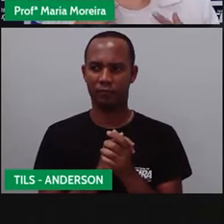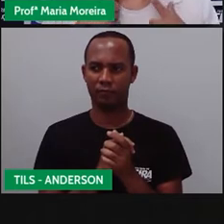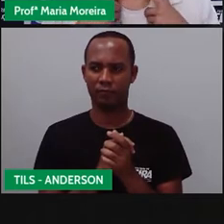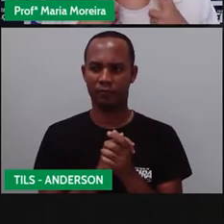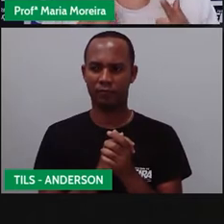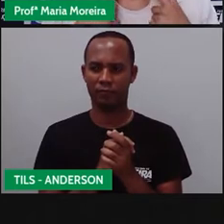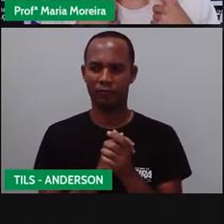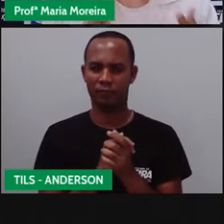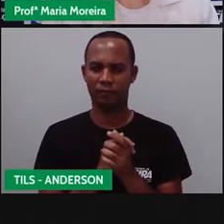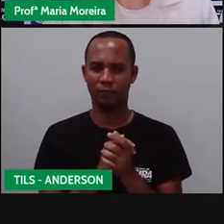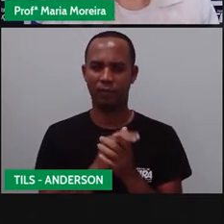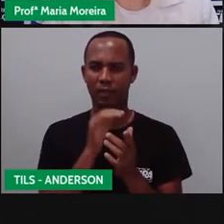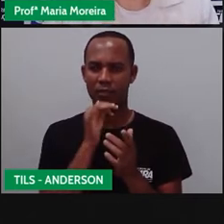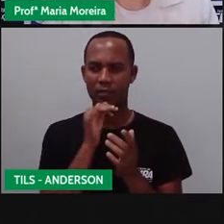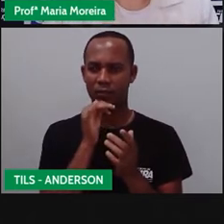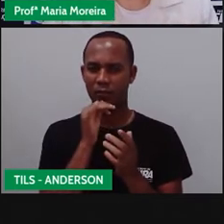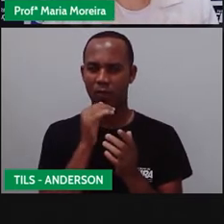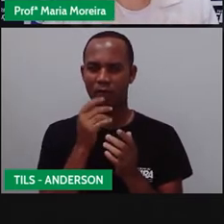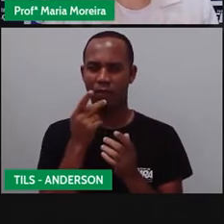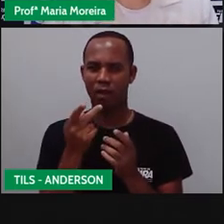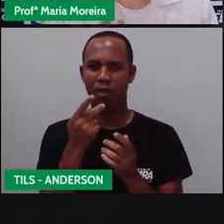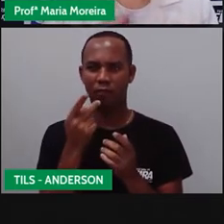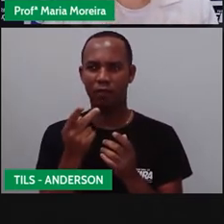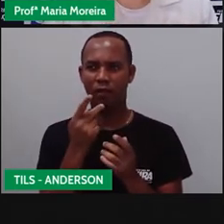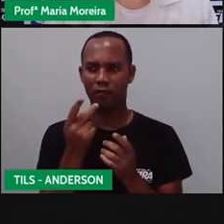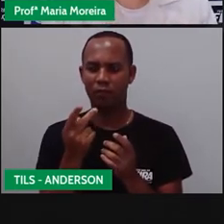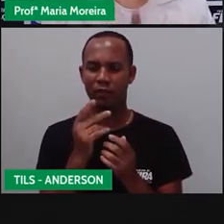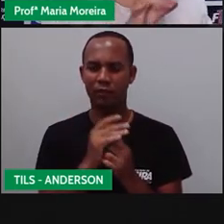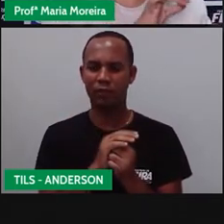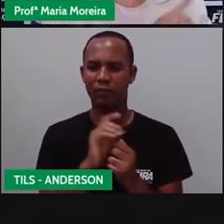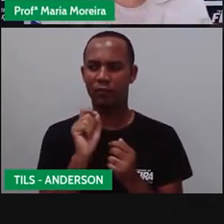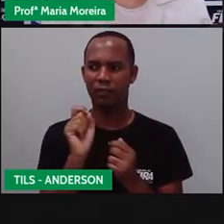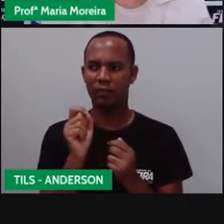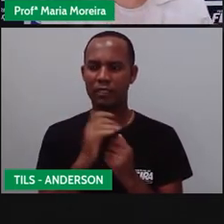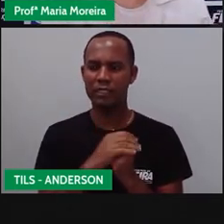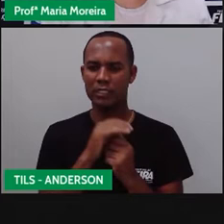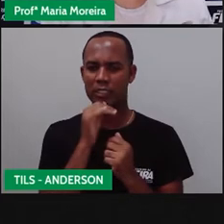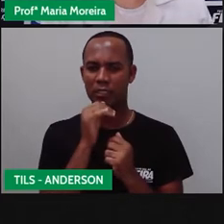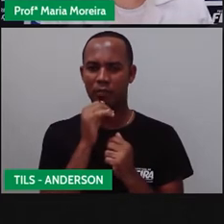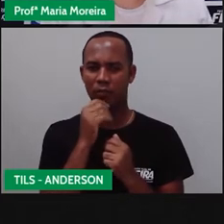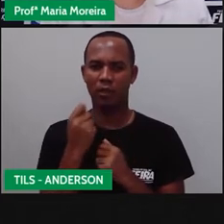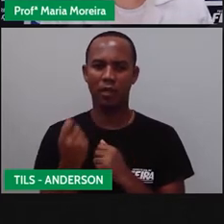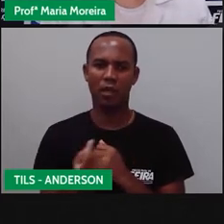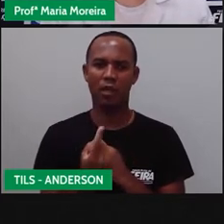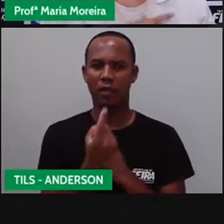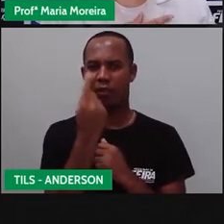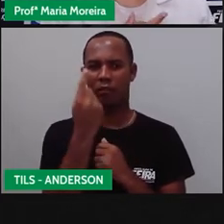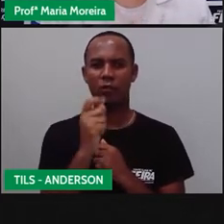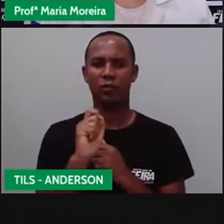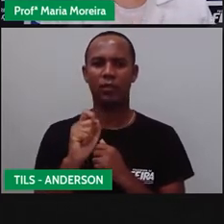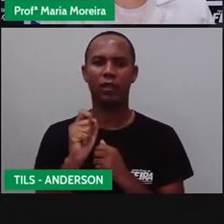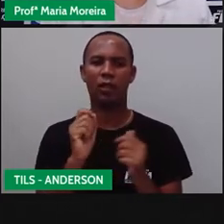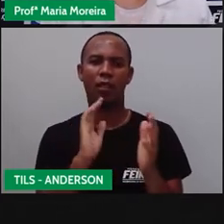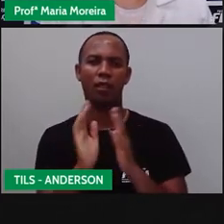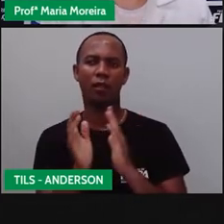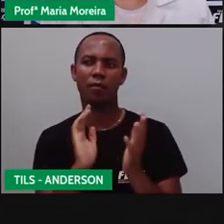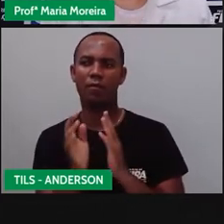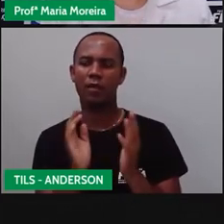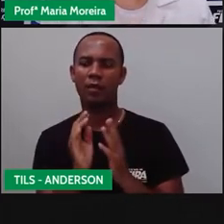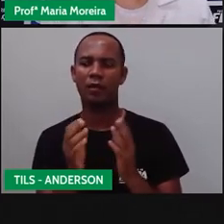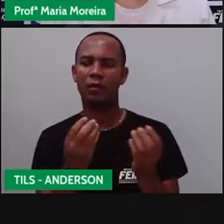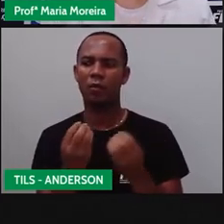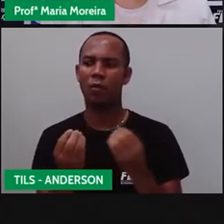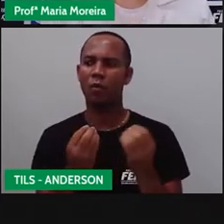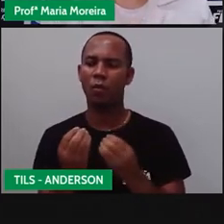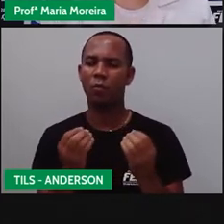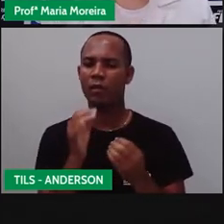Verbalizando. Ela está, ó, falando. Já você, né, no caso, o Anderson aqui, ele está usando o quê? Libras. Não é